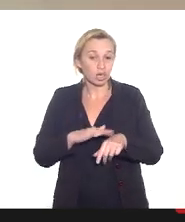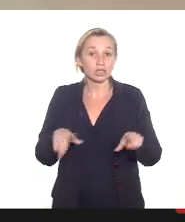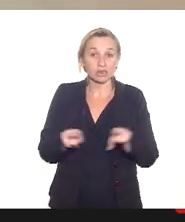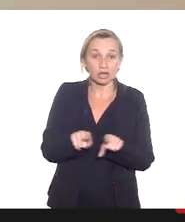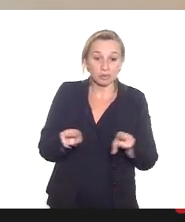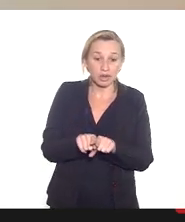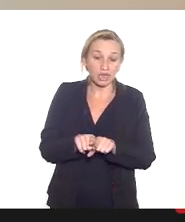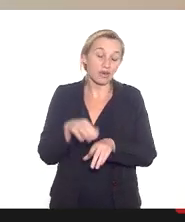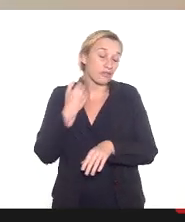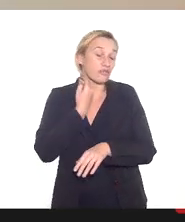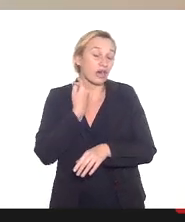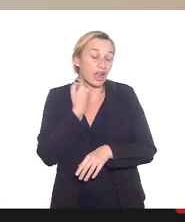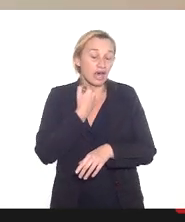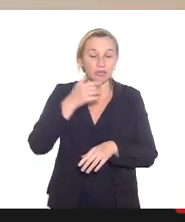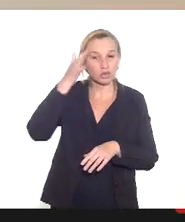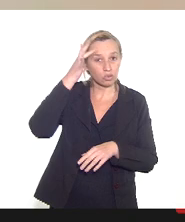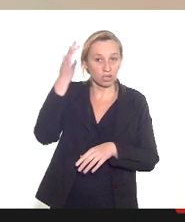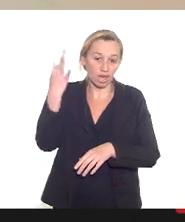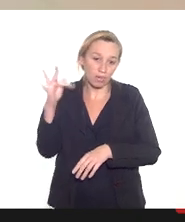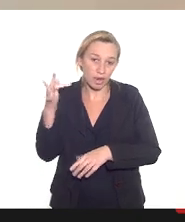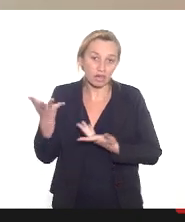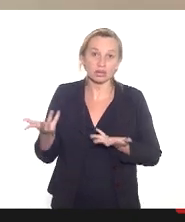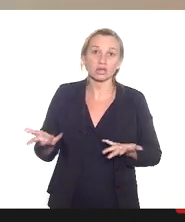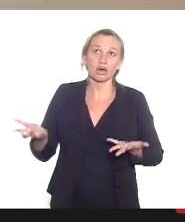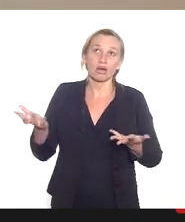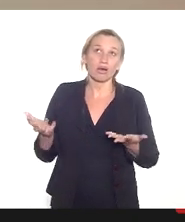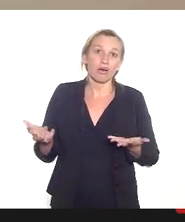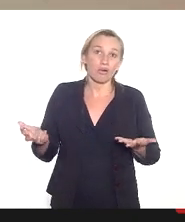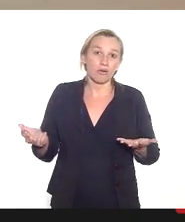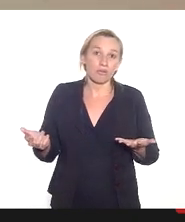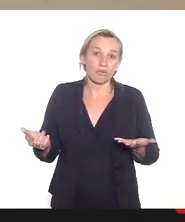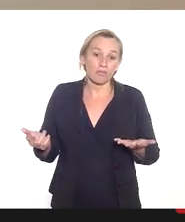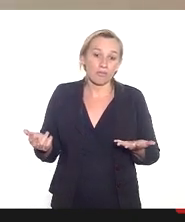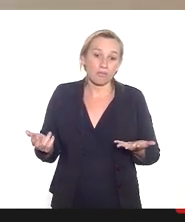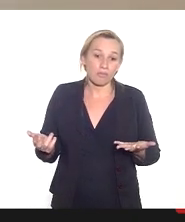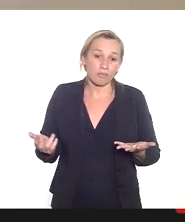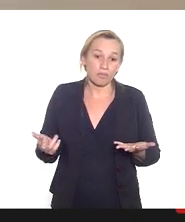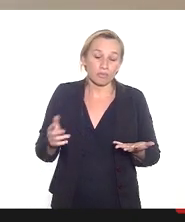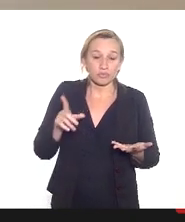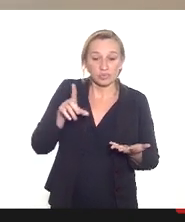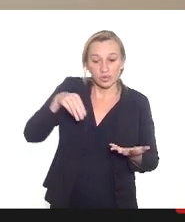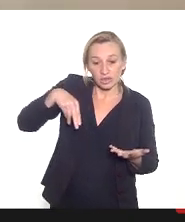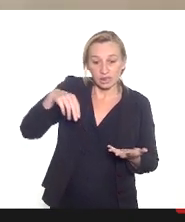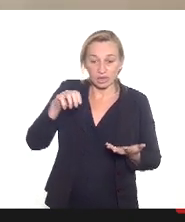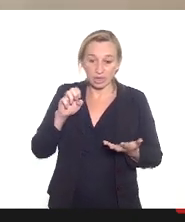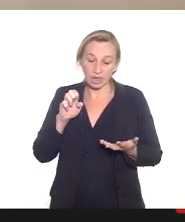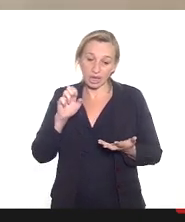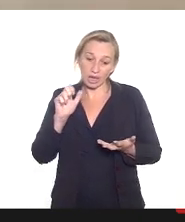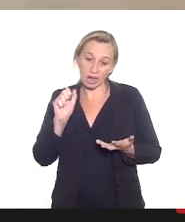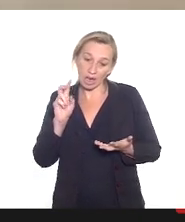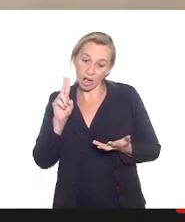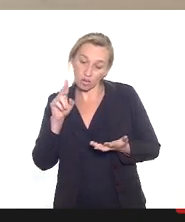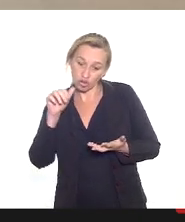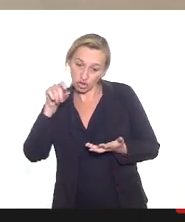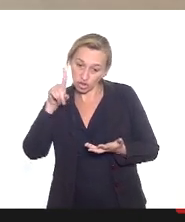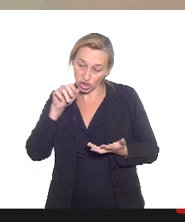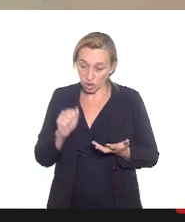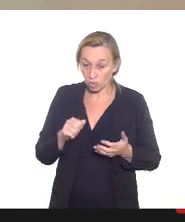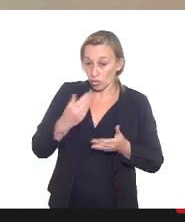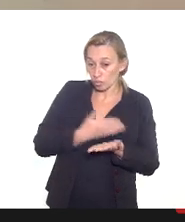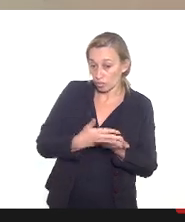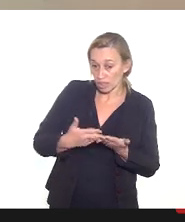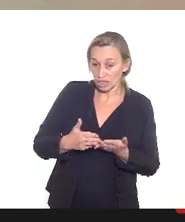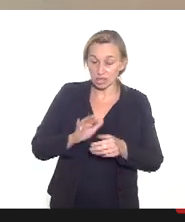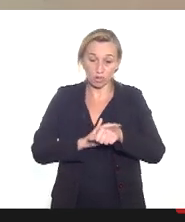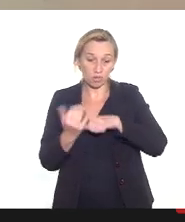com febre com dor de cabeça com mialgia assim como começa a covid por exemplo